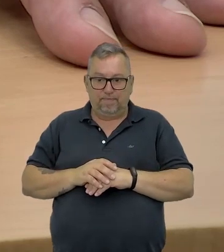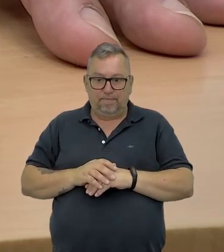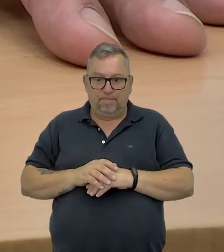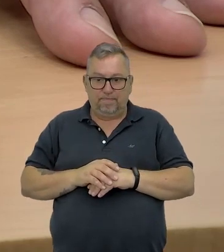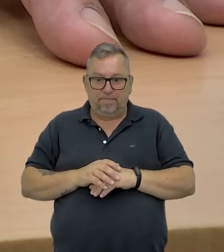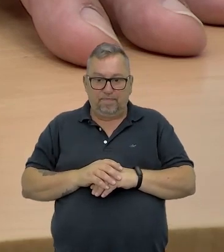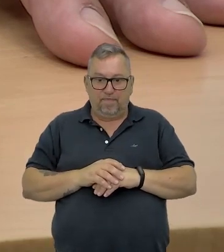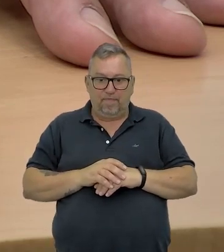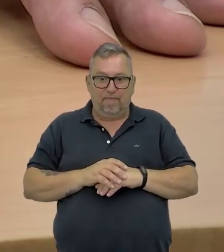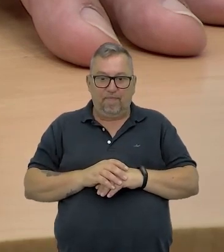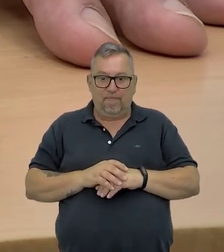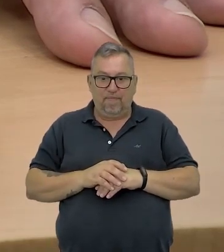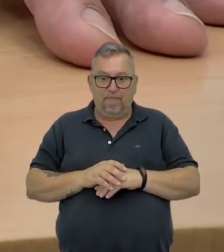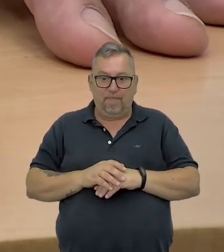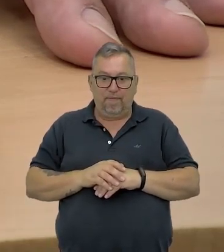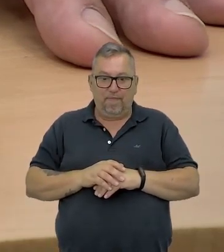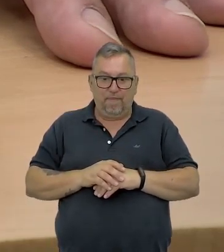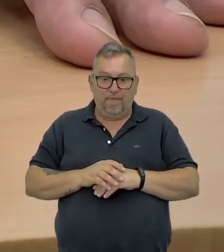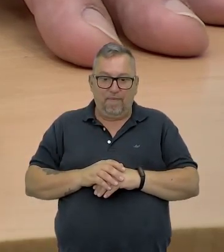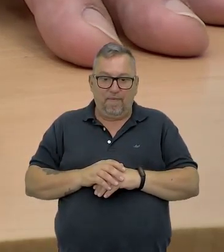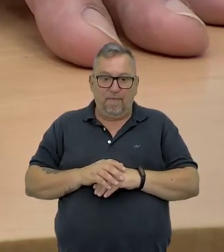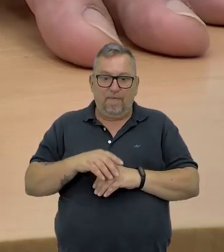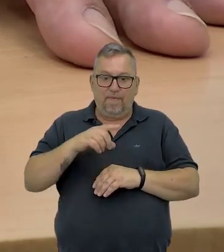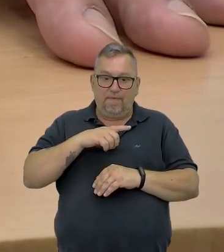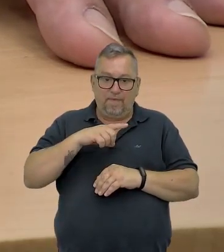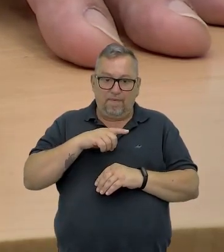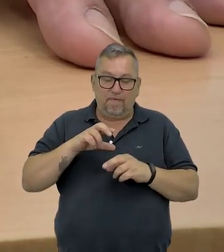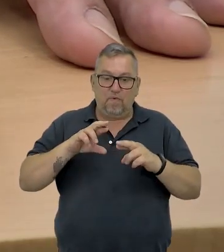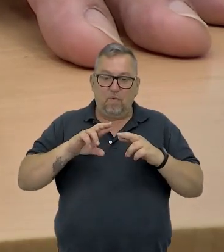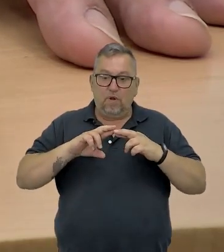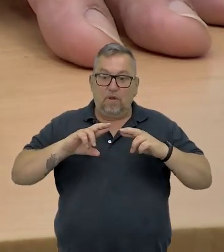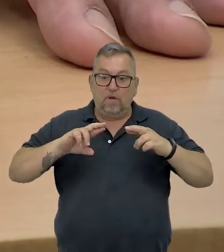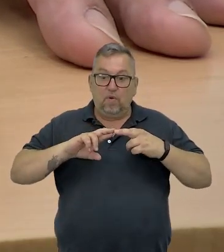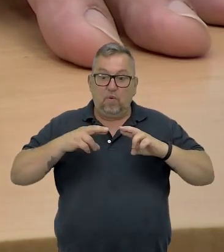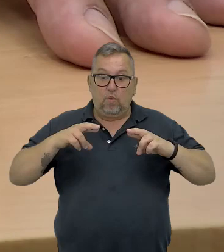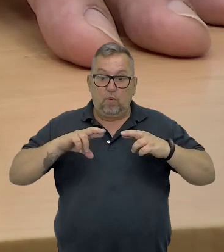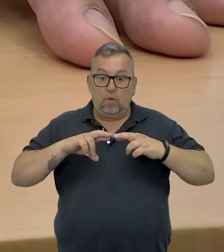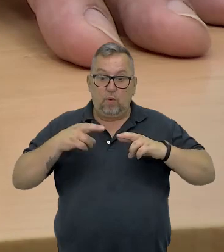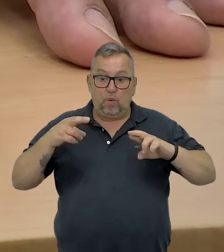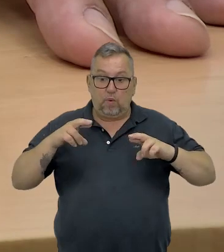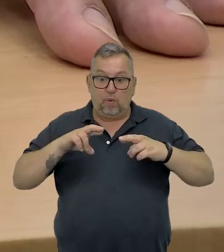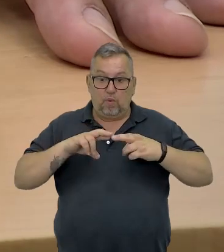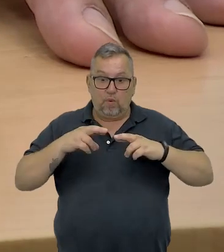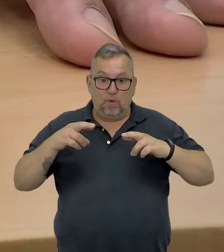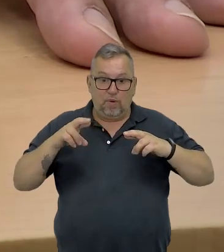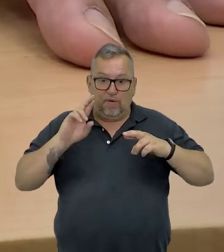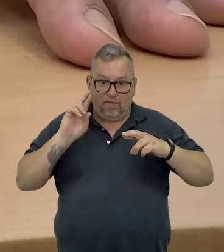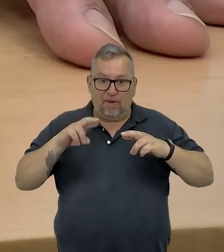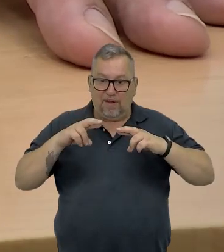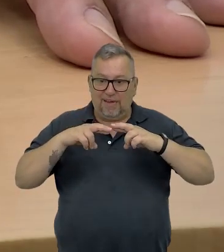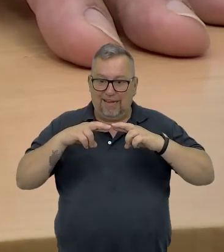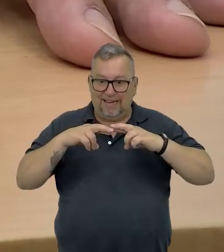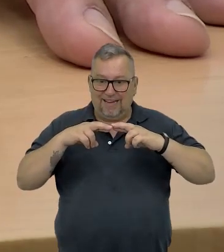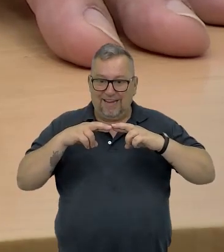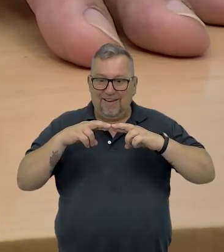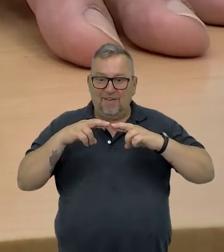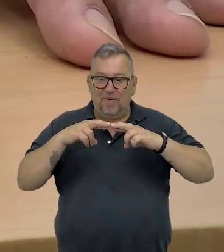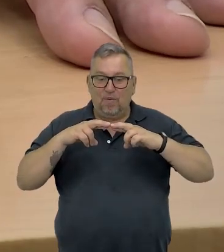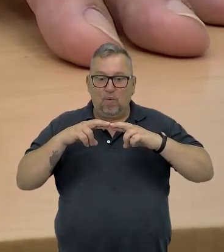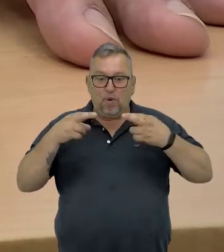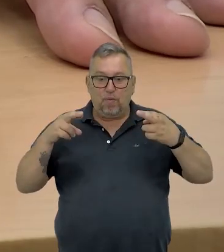Então, siga essa polaridade. Nós temos um resistor aqui. A gente precisa desse resistor, porque